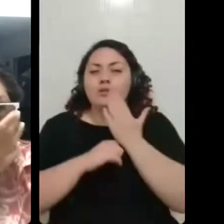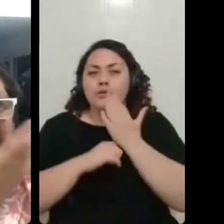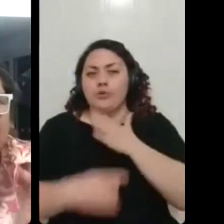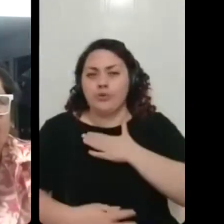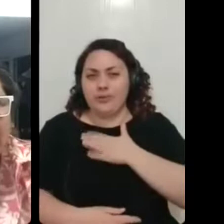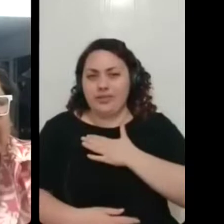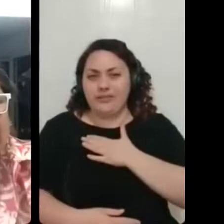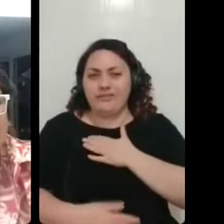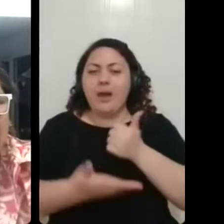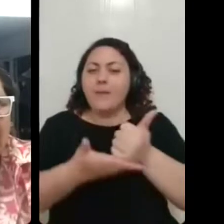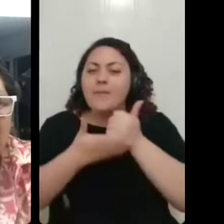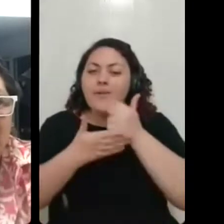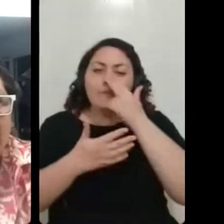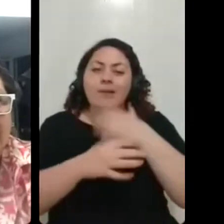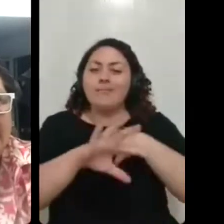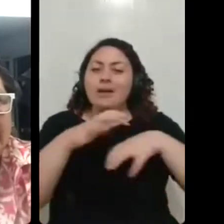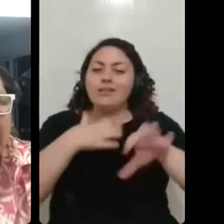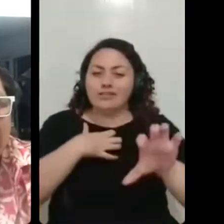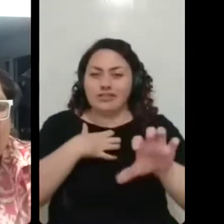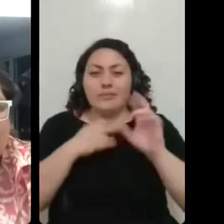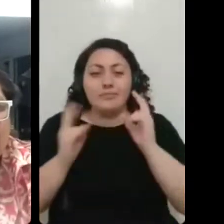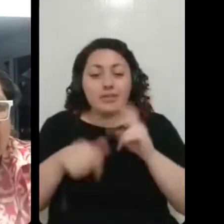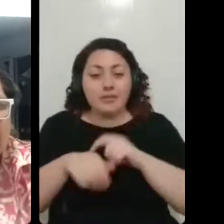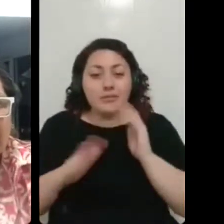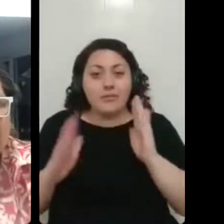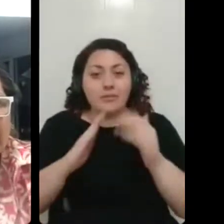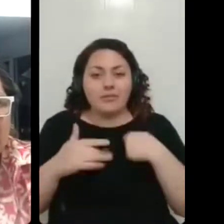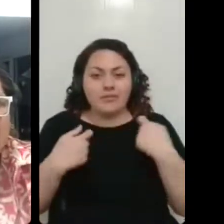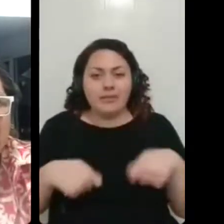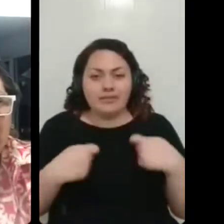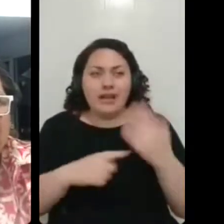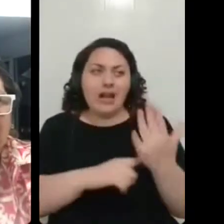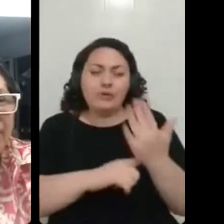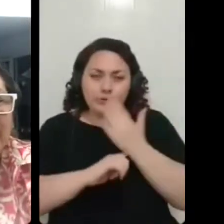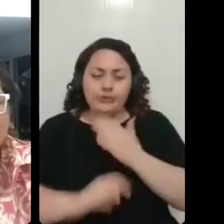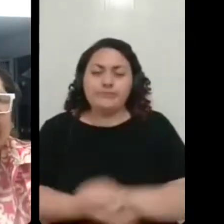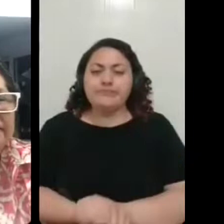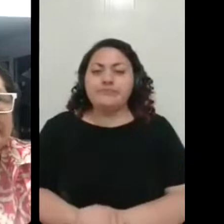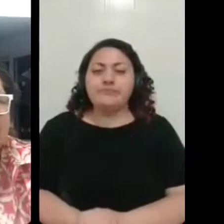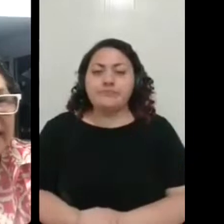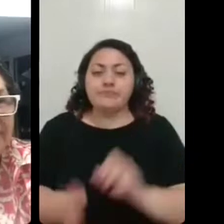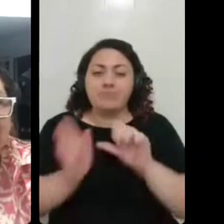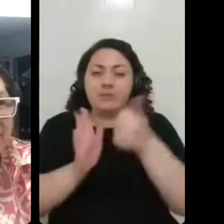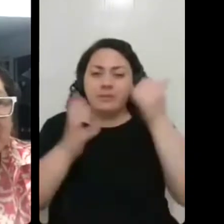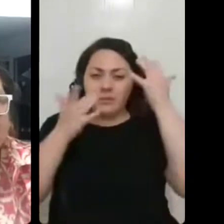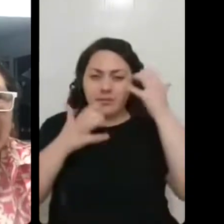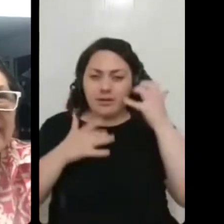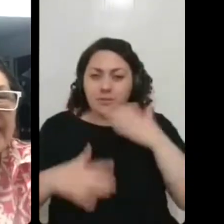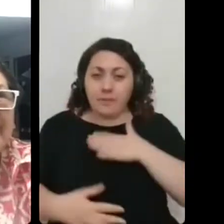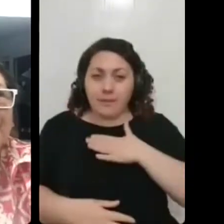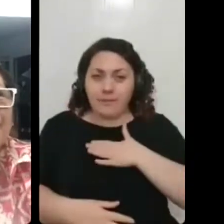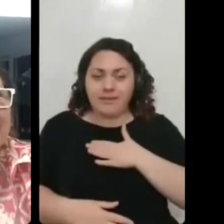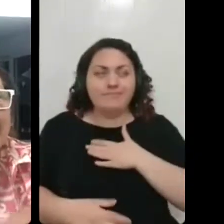empatia naquilo que eu precisava naquele momento, assim, né? Então, assim, o primeiro banho foi maravilhoso.